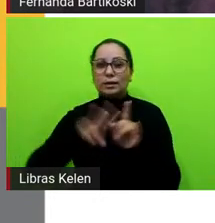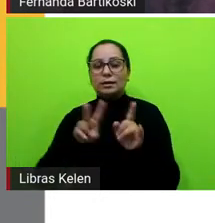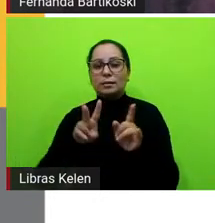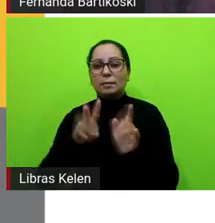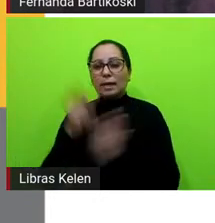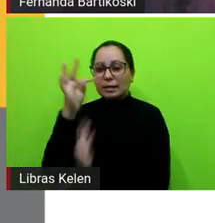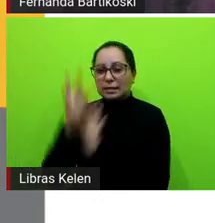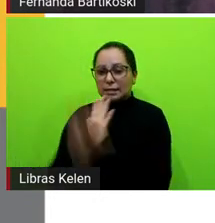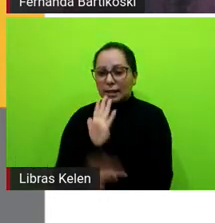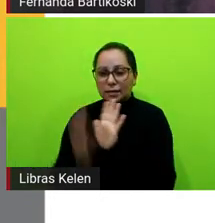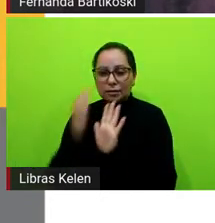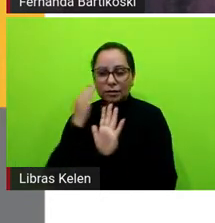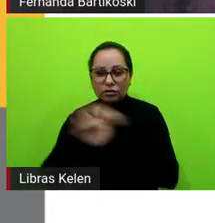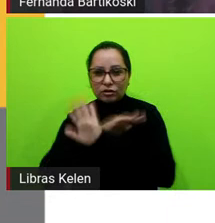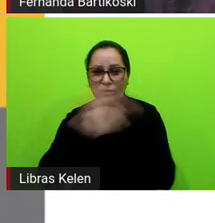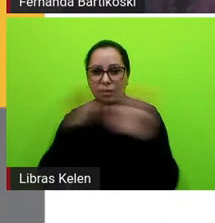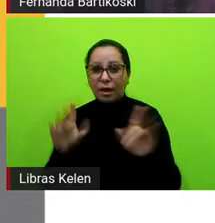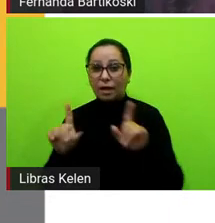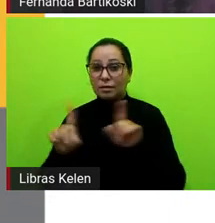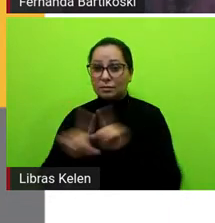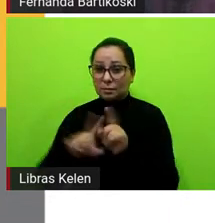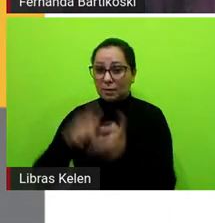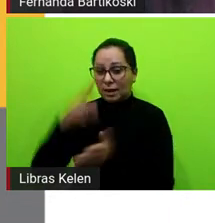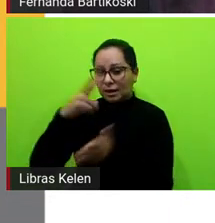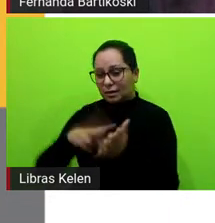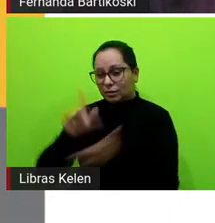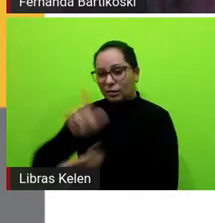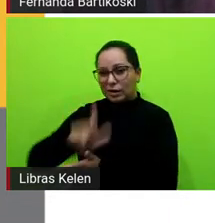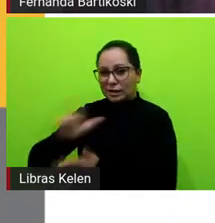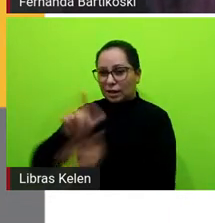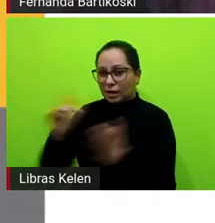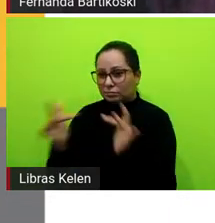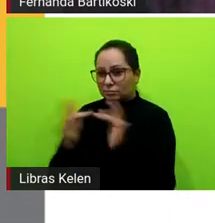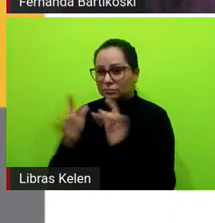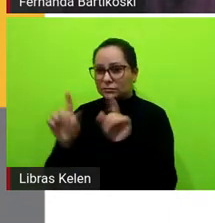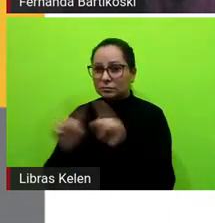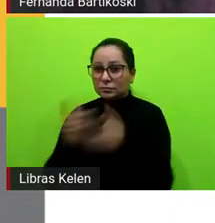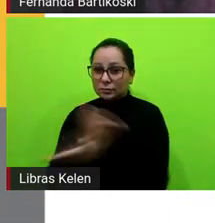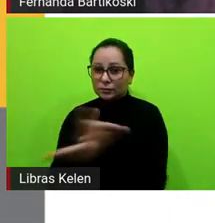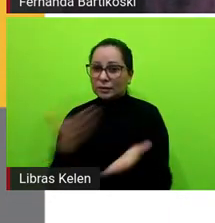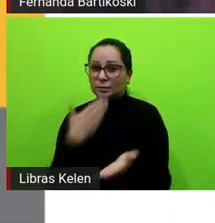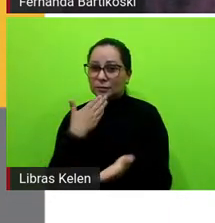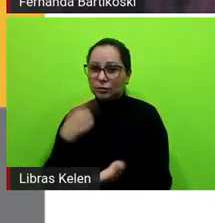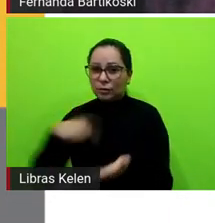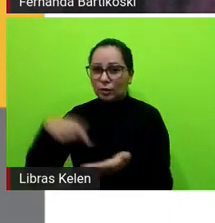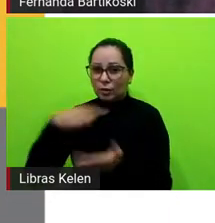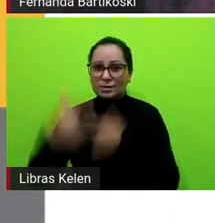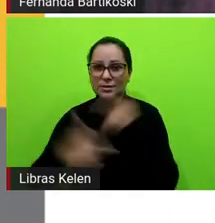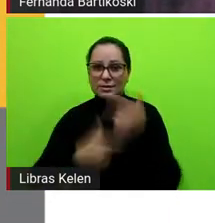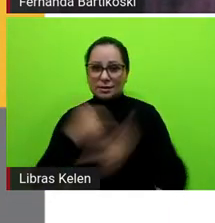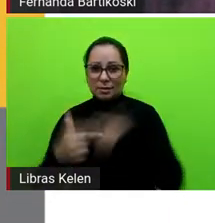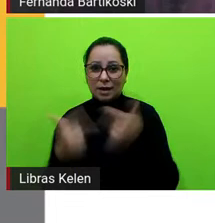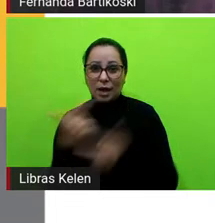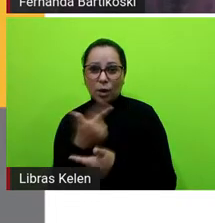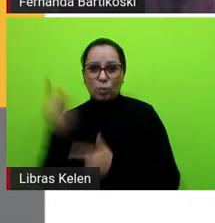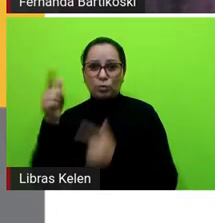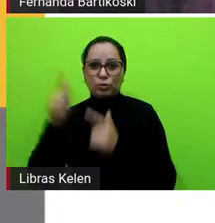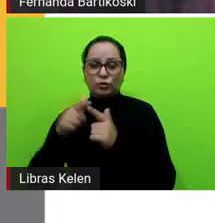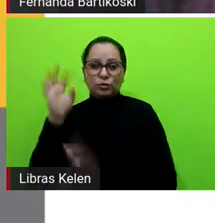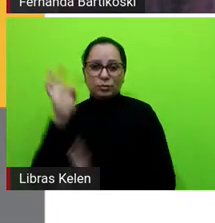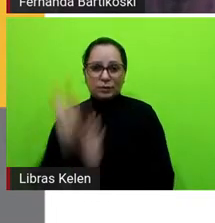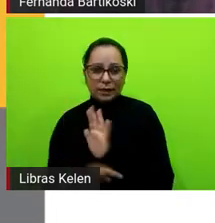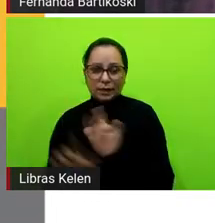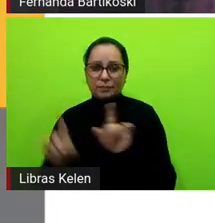chamado à leitura literária, vocês, né, estavam pedindo para a gente trabalhar outros textos, né? Então a gente